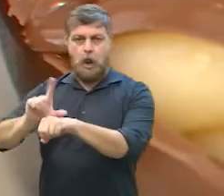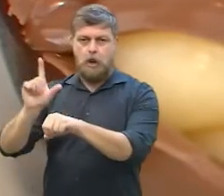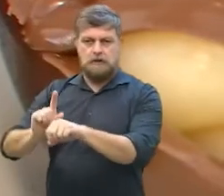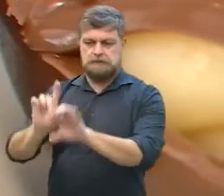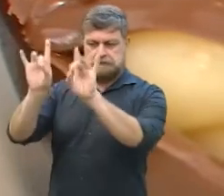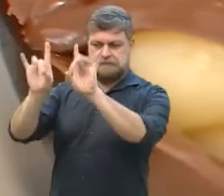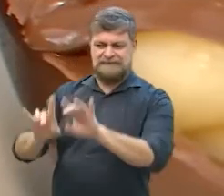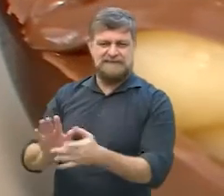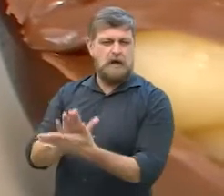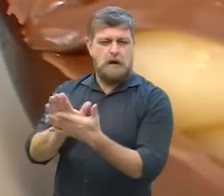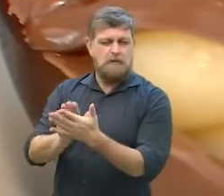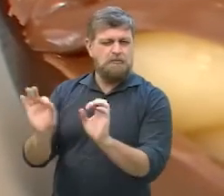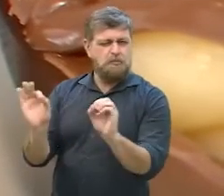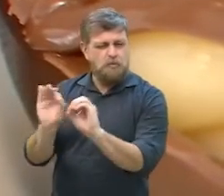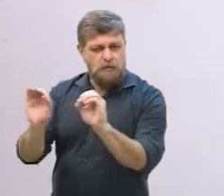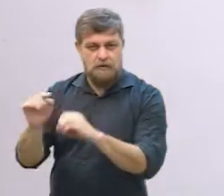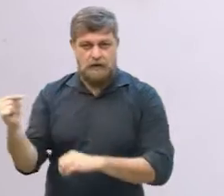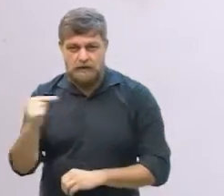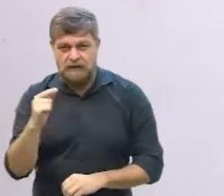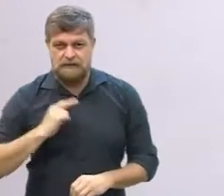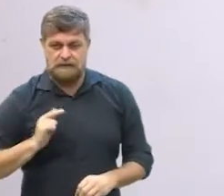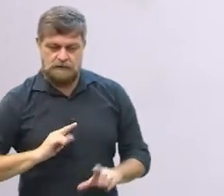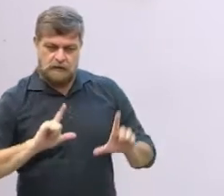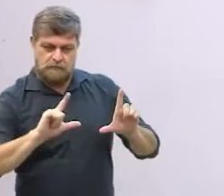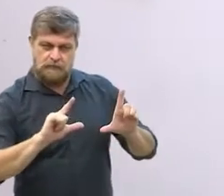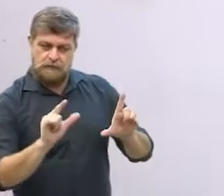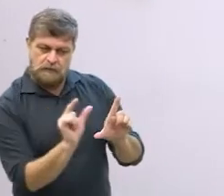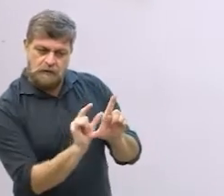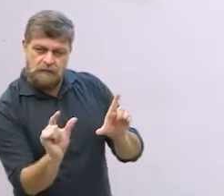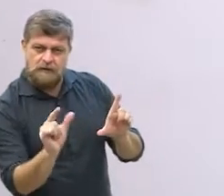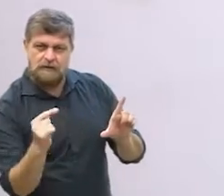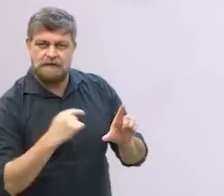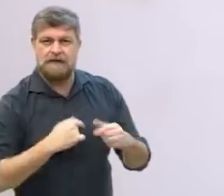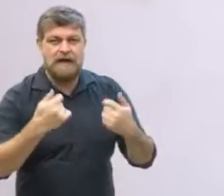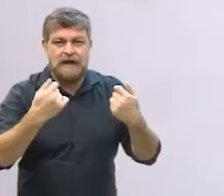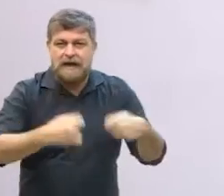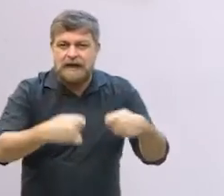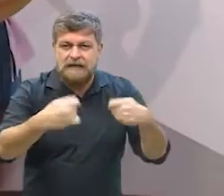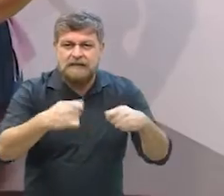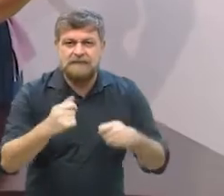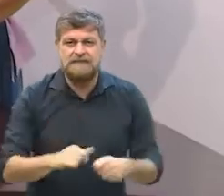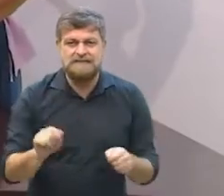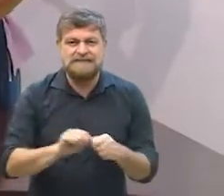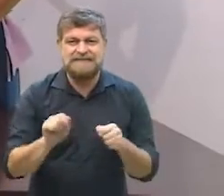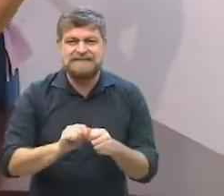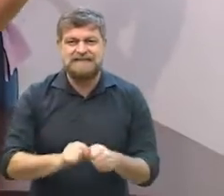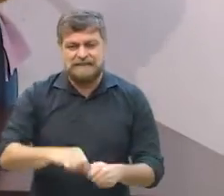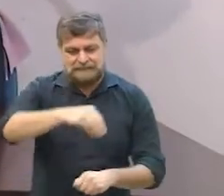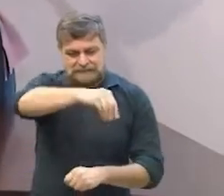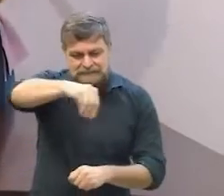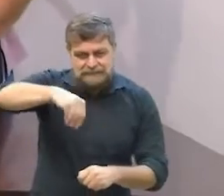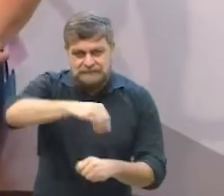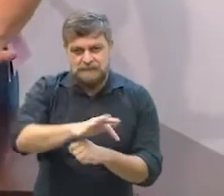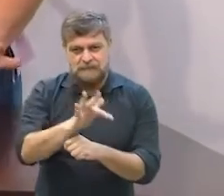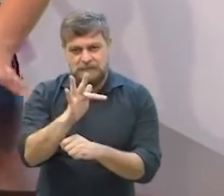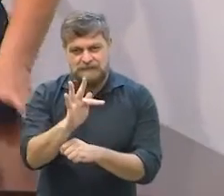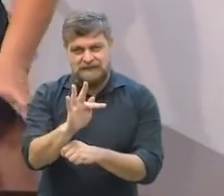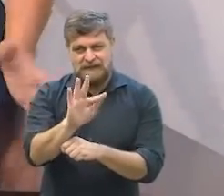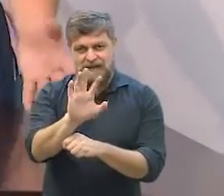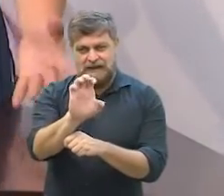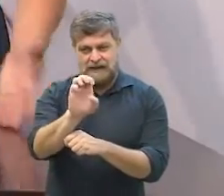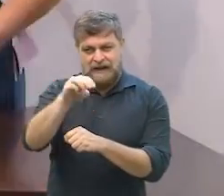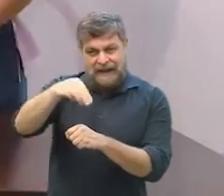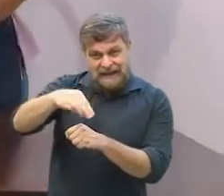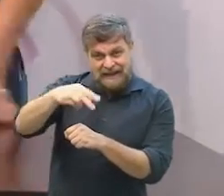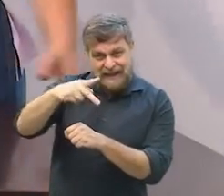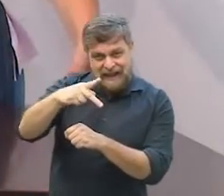confeitaria é o que vem escrito na embalagem assim ó não precisa temperar é bem prático